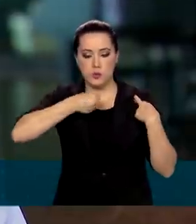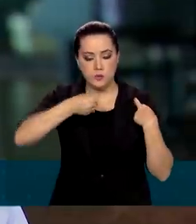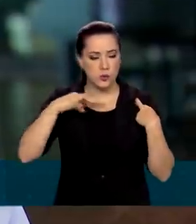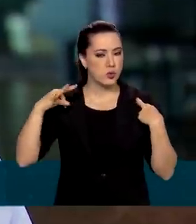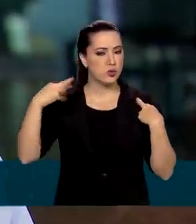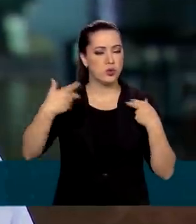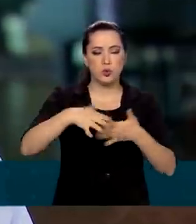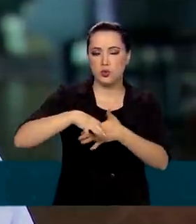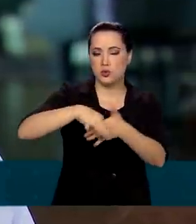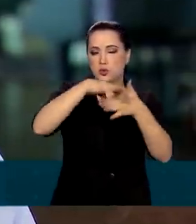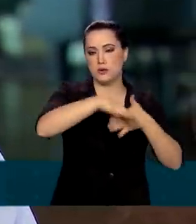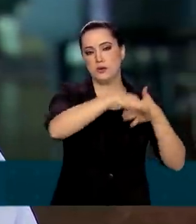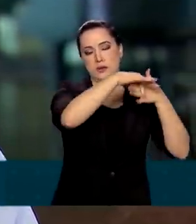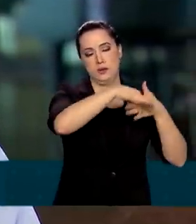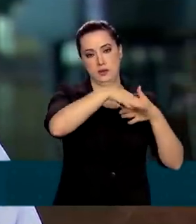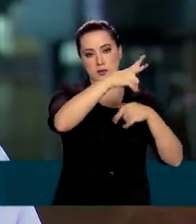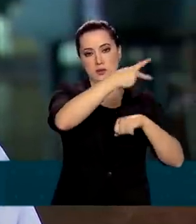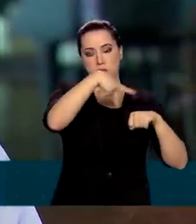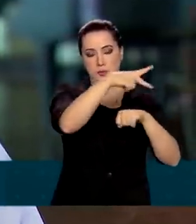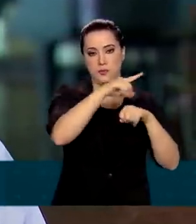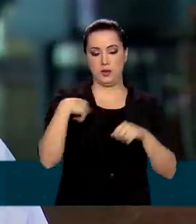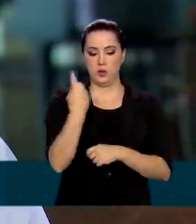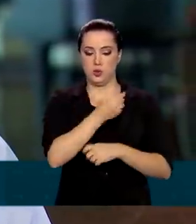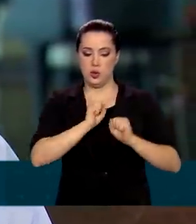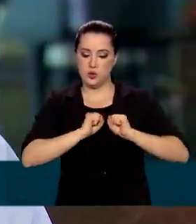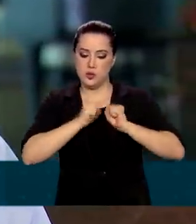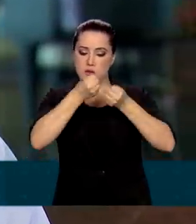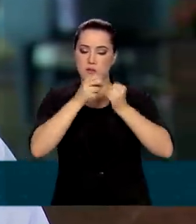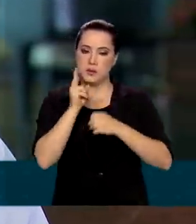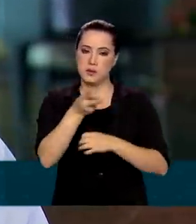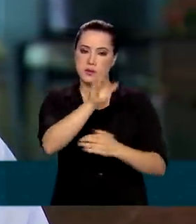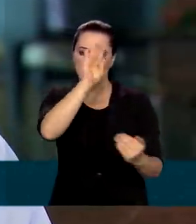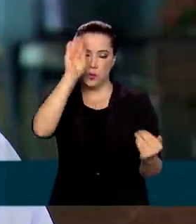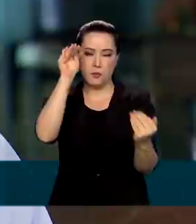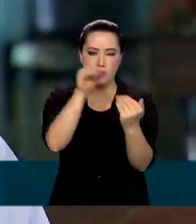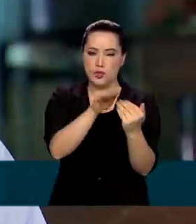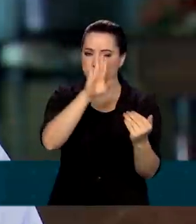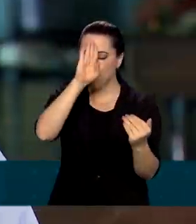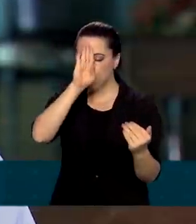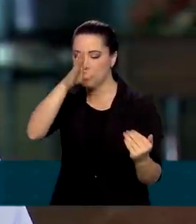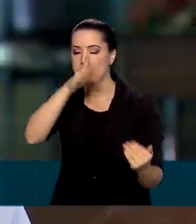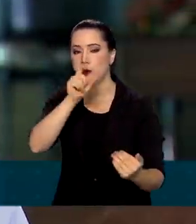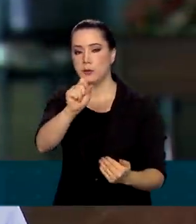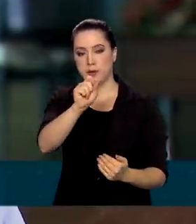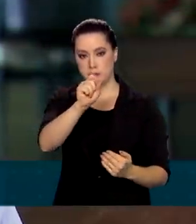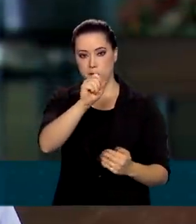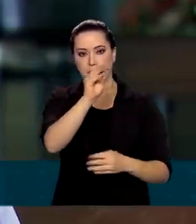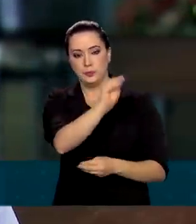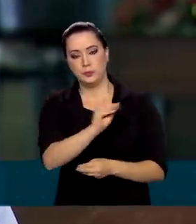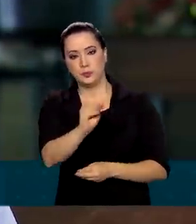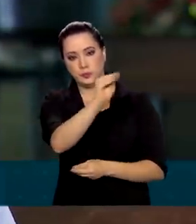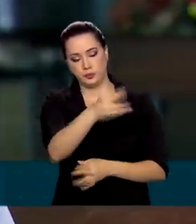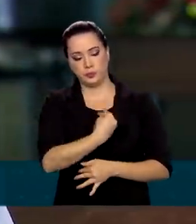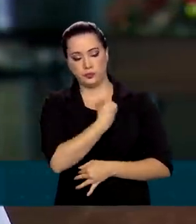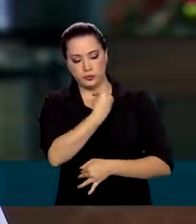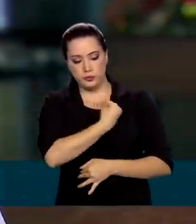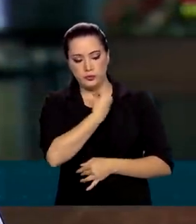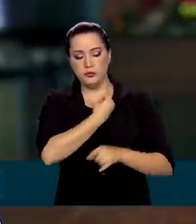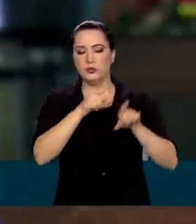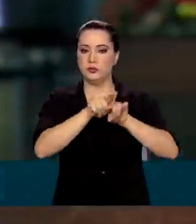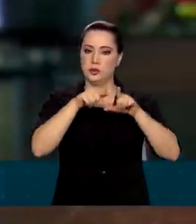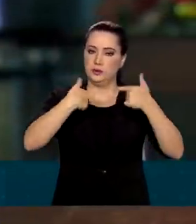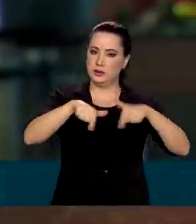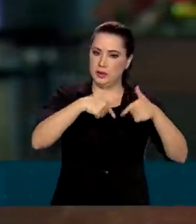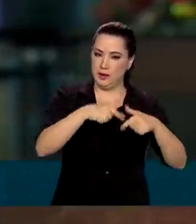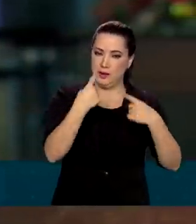mundiais. Nossos esforços sempre tiveram como foco principal a preservação da vida e de empregos, pois